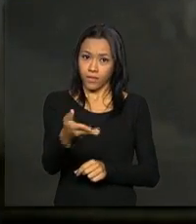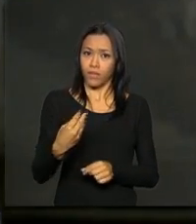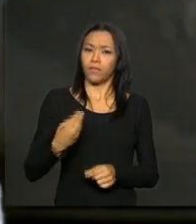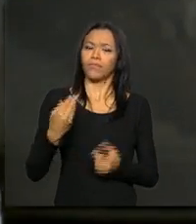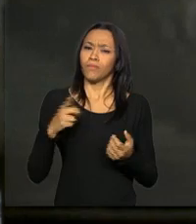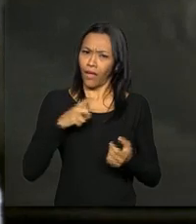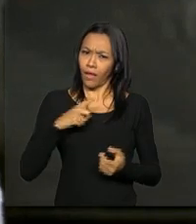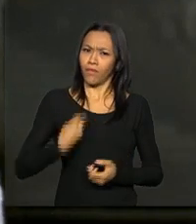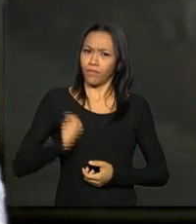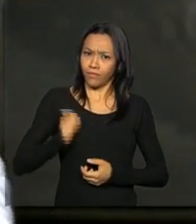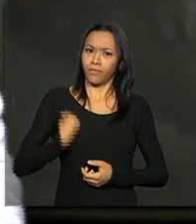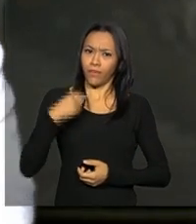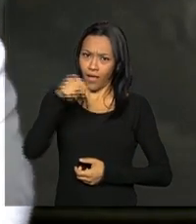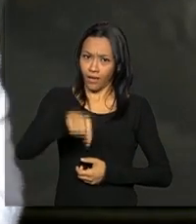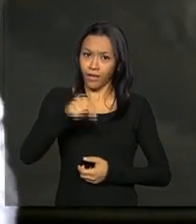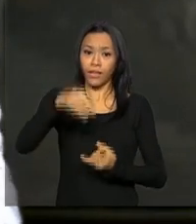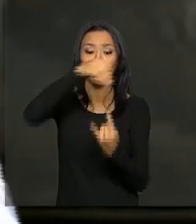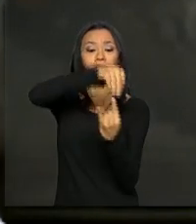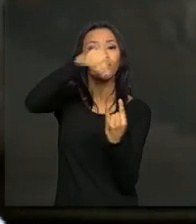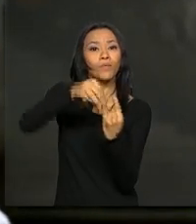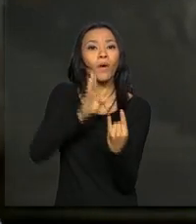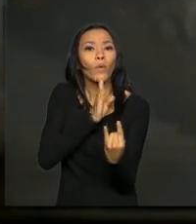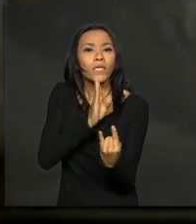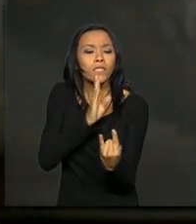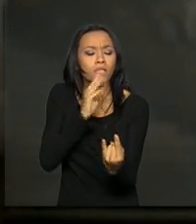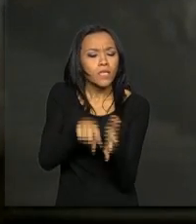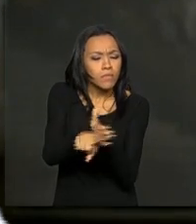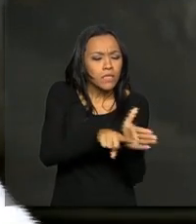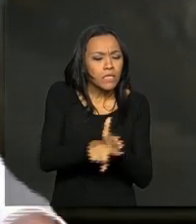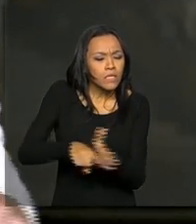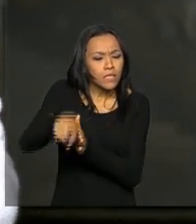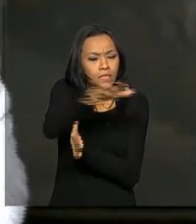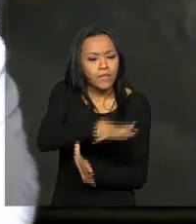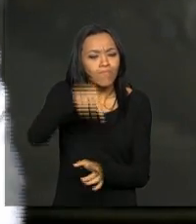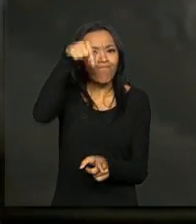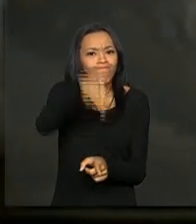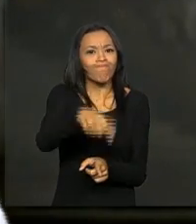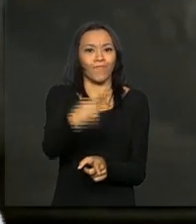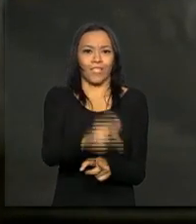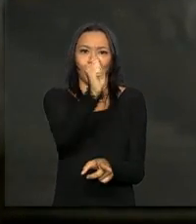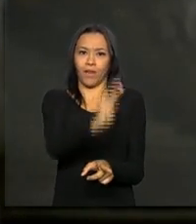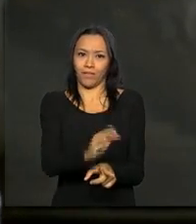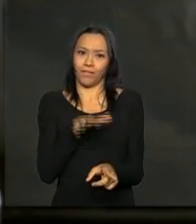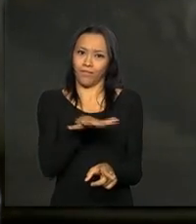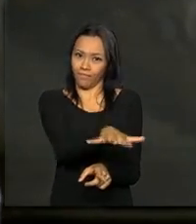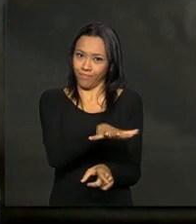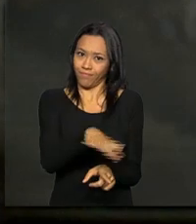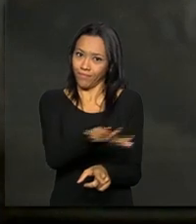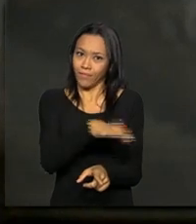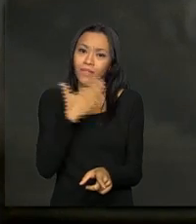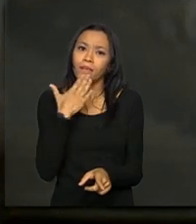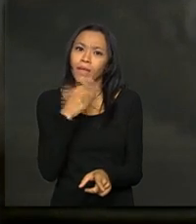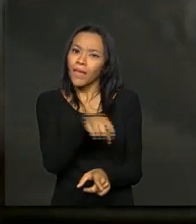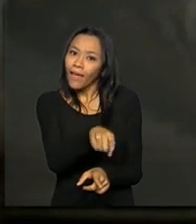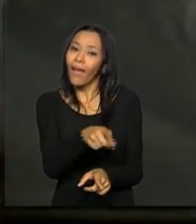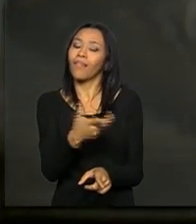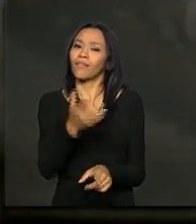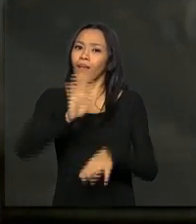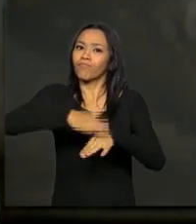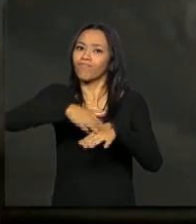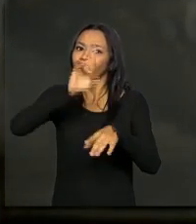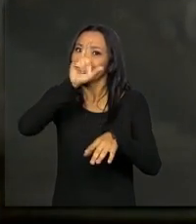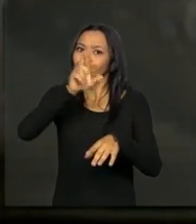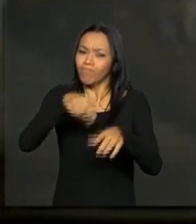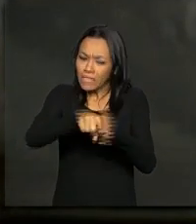esteve aqui na sede da Fiocruz para conhecer os trabalhos desenvolvidos por esta instituição brasileira de pesquisa, que está à frente dos estudos